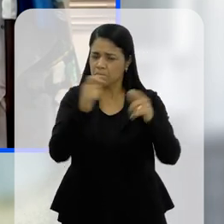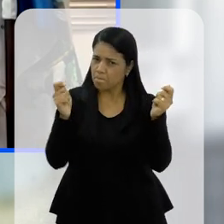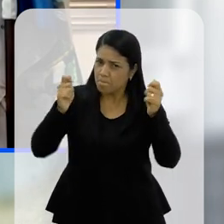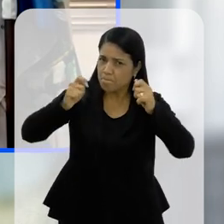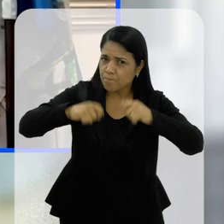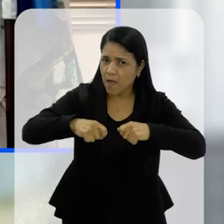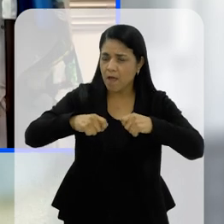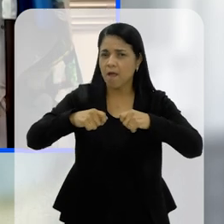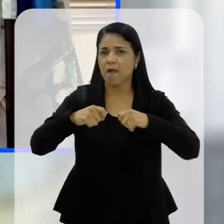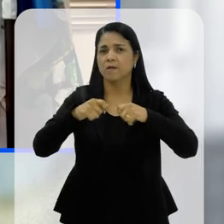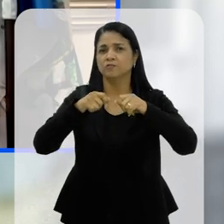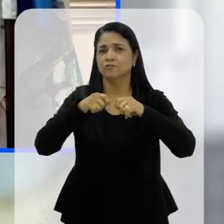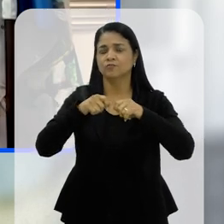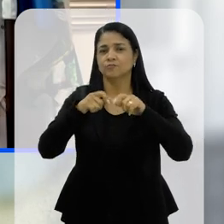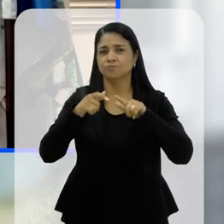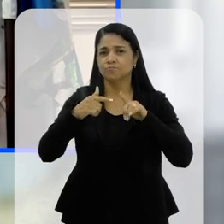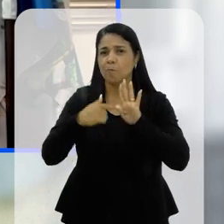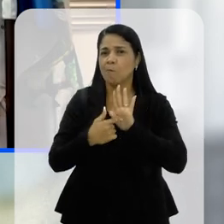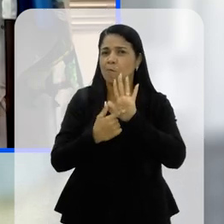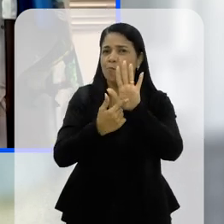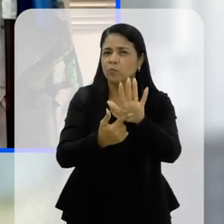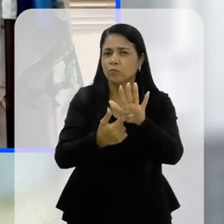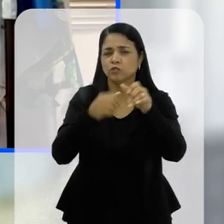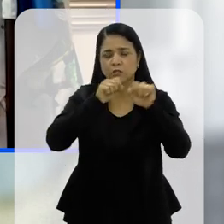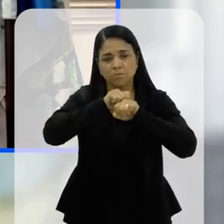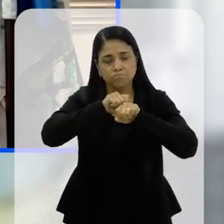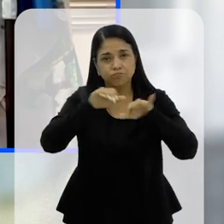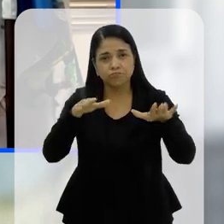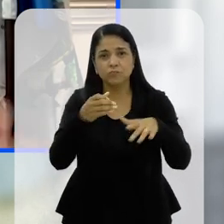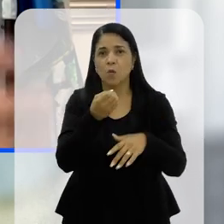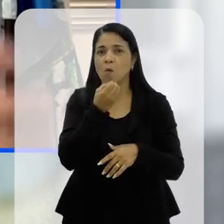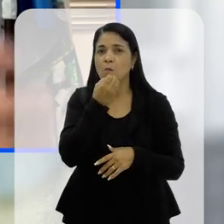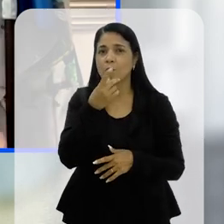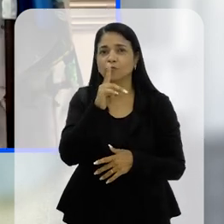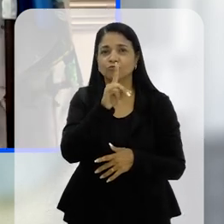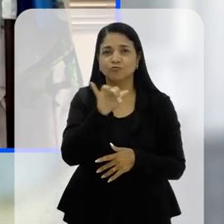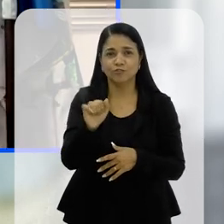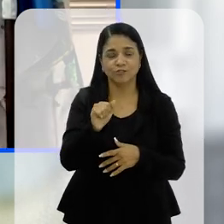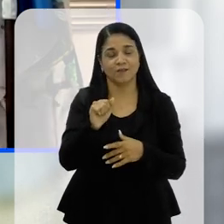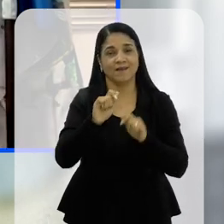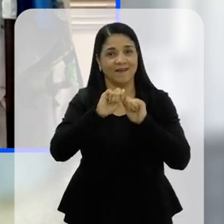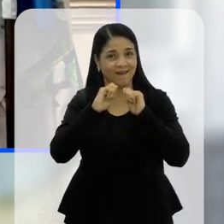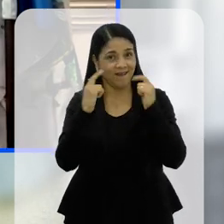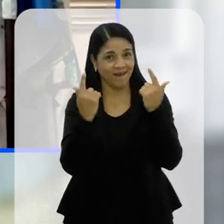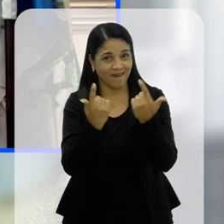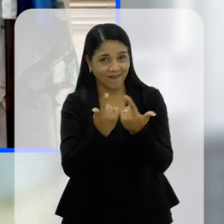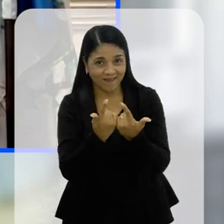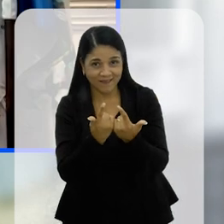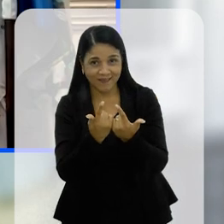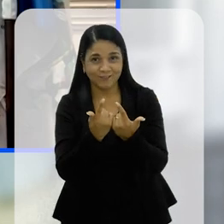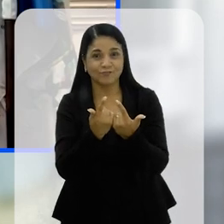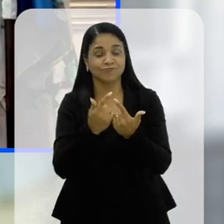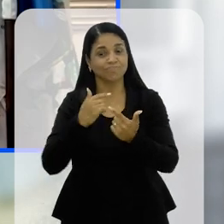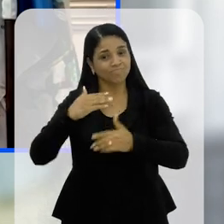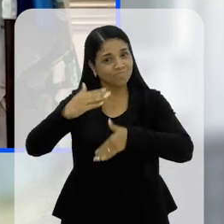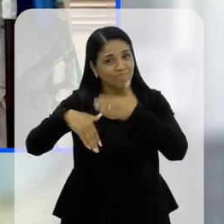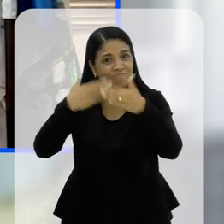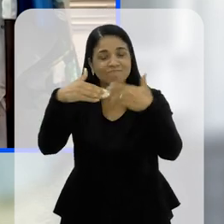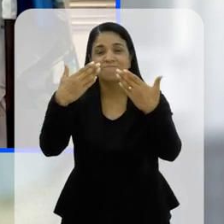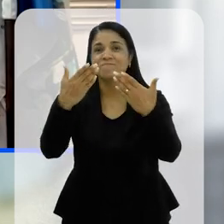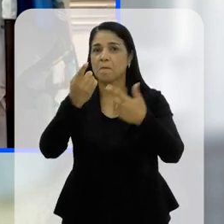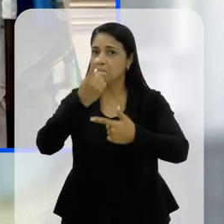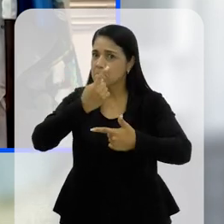níveis, né? Capazes de transmitir isso como um bom dia, Alerje, que está acontecendo também, a